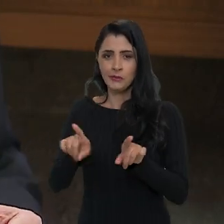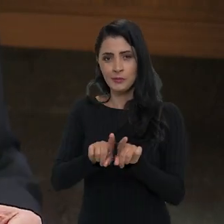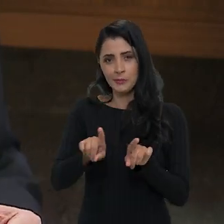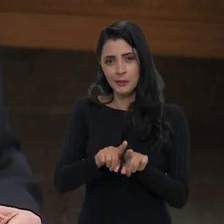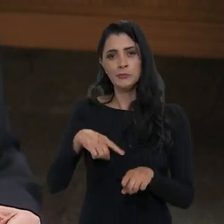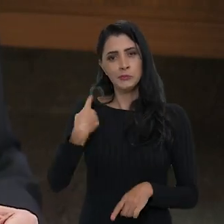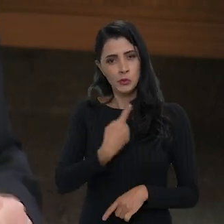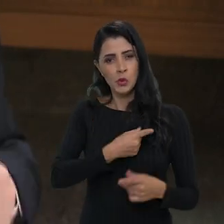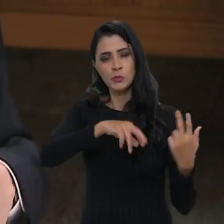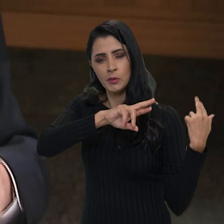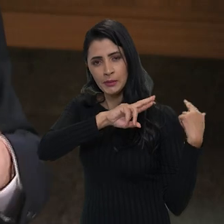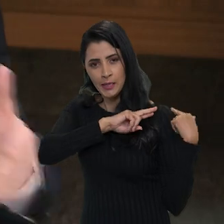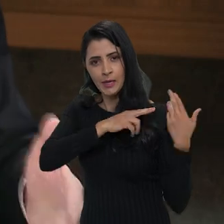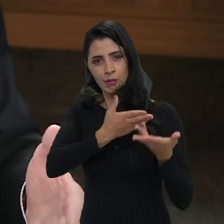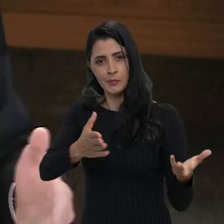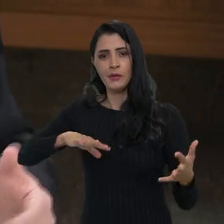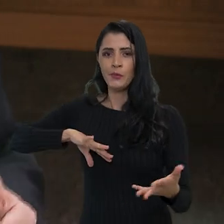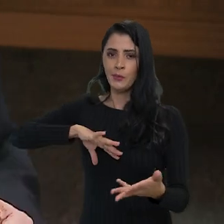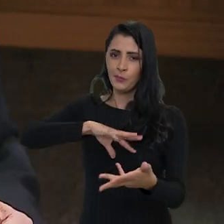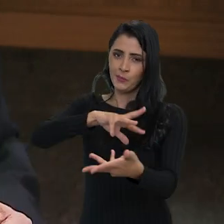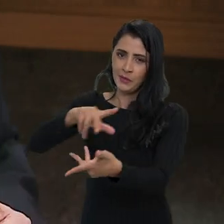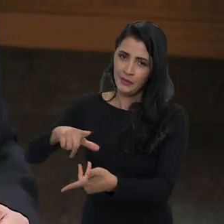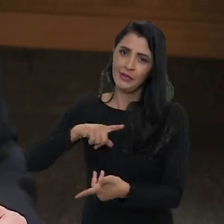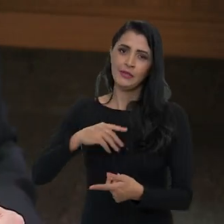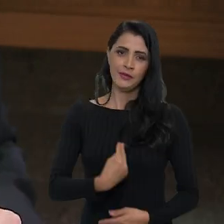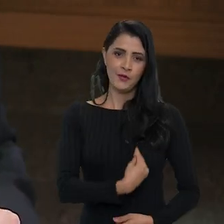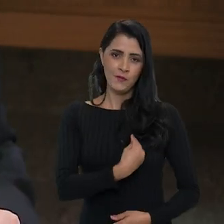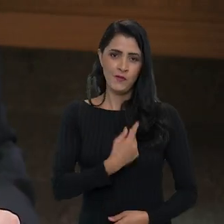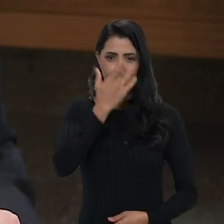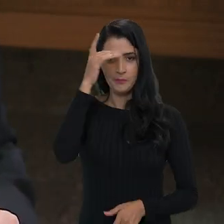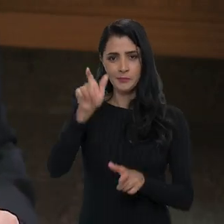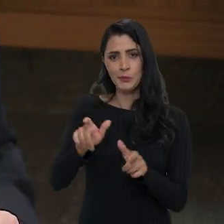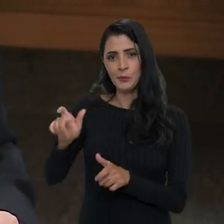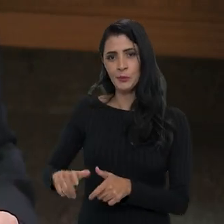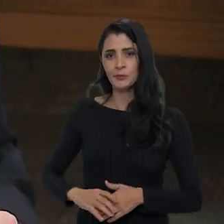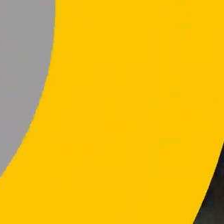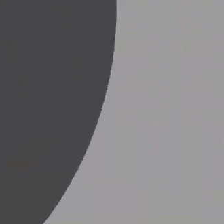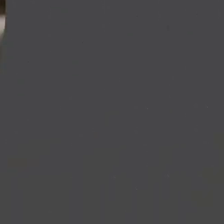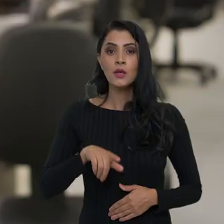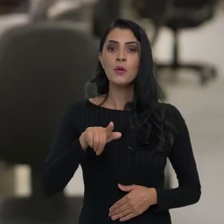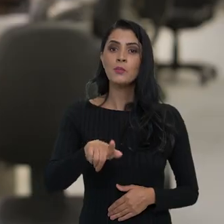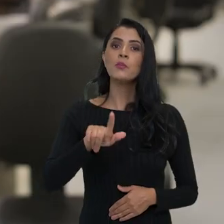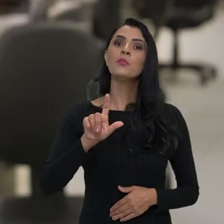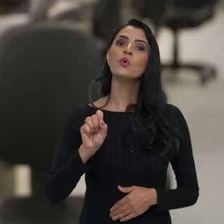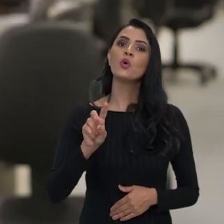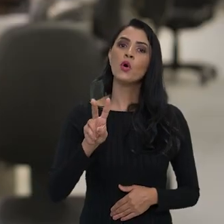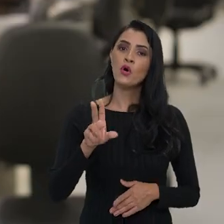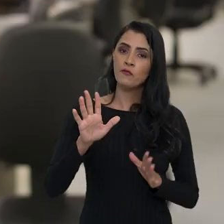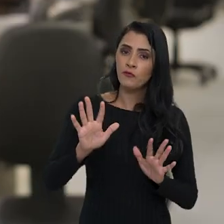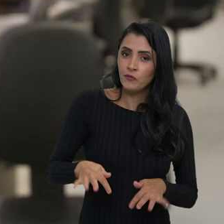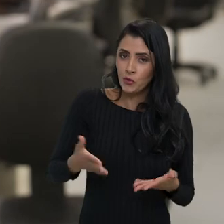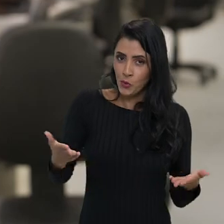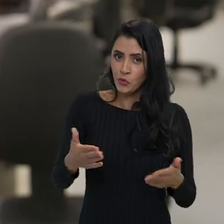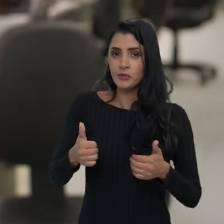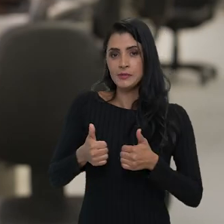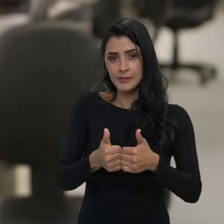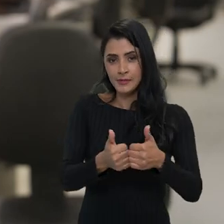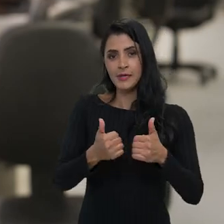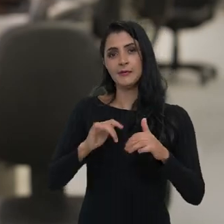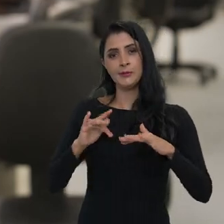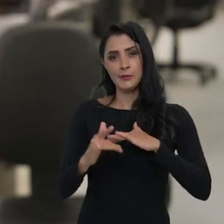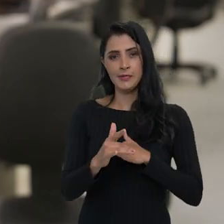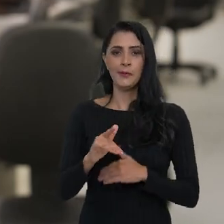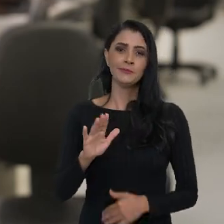mudanças climáticas. Nosso dever para com o planeta e a vida das pessoas. E o ponto gov de hoje fica por aqui,